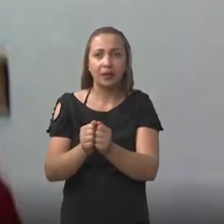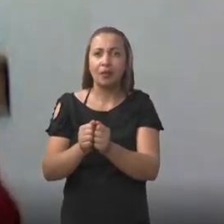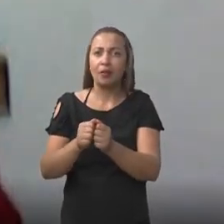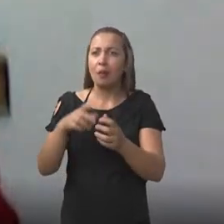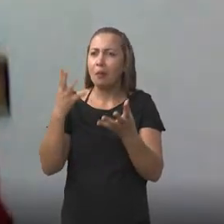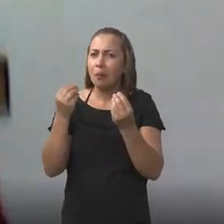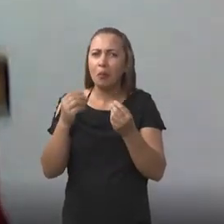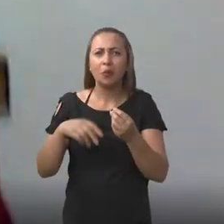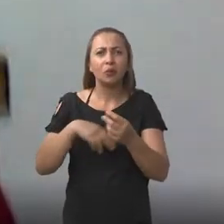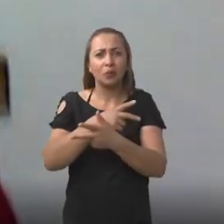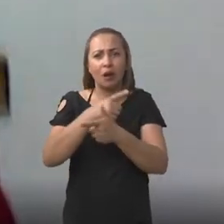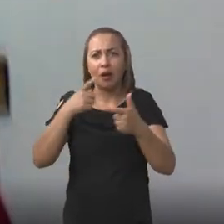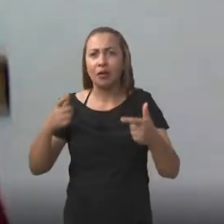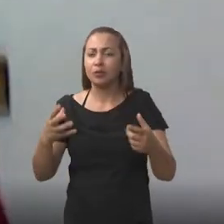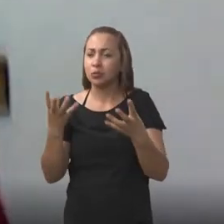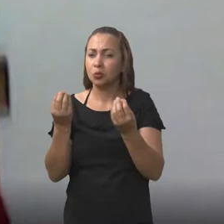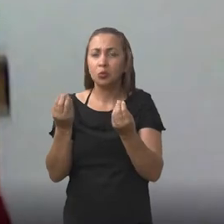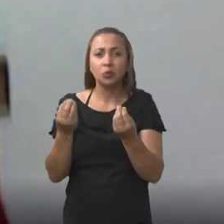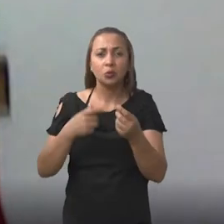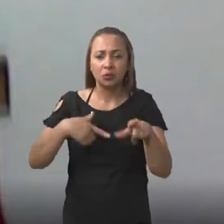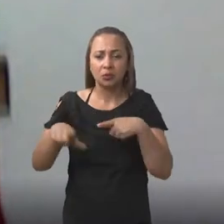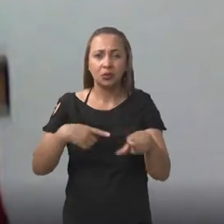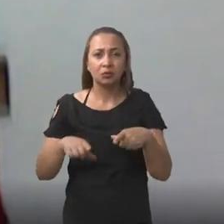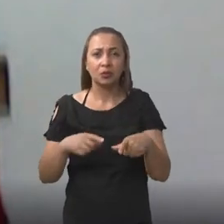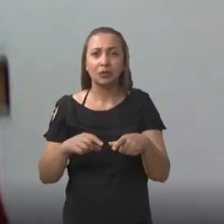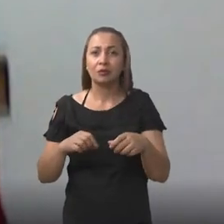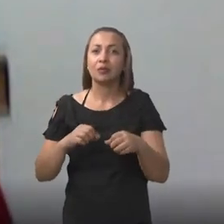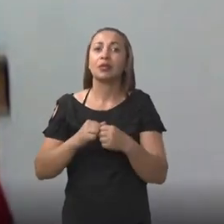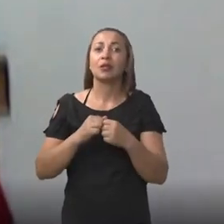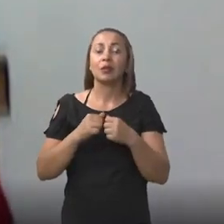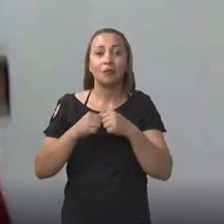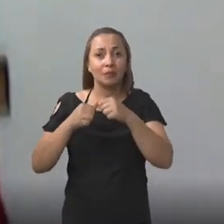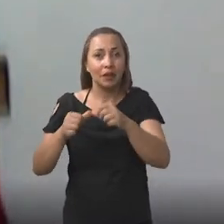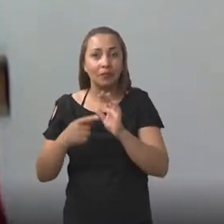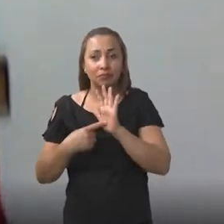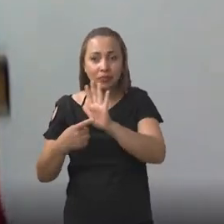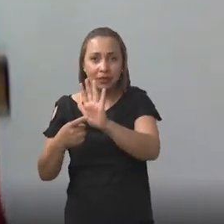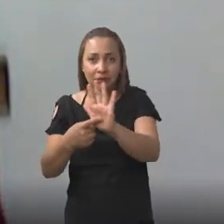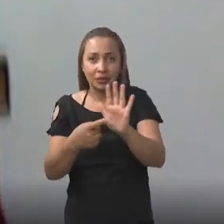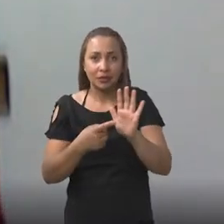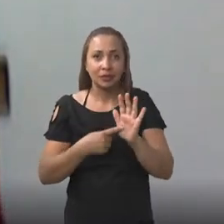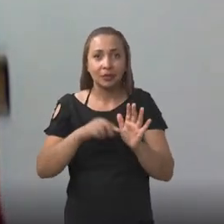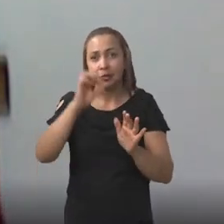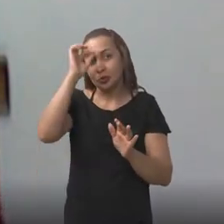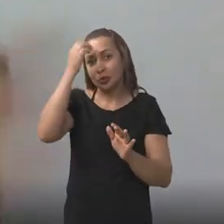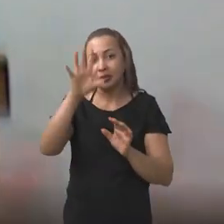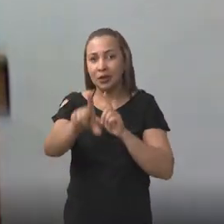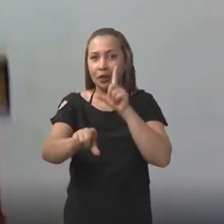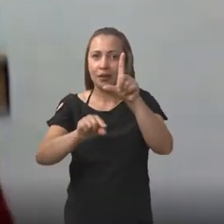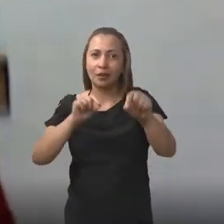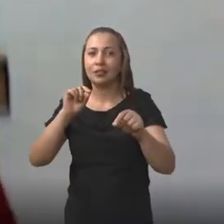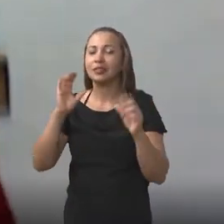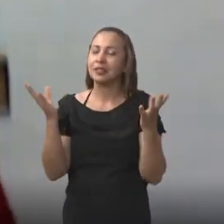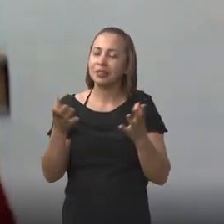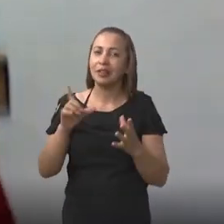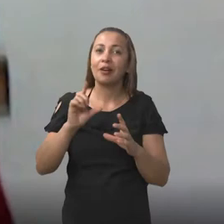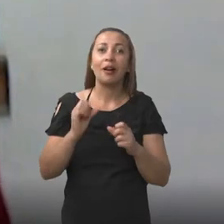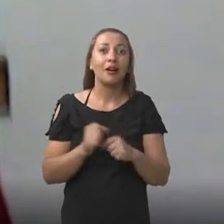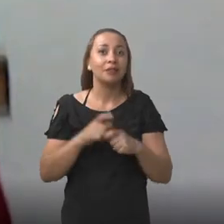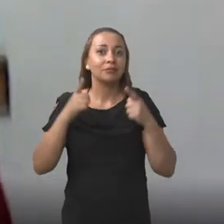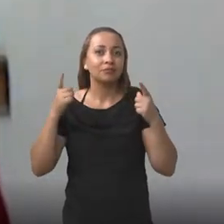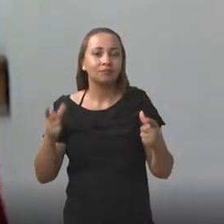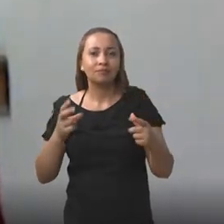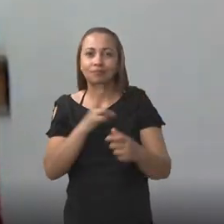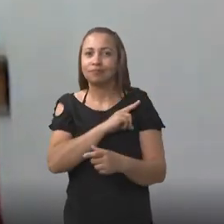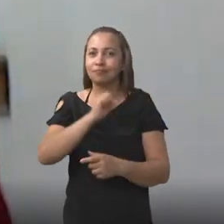acompanhando, assim, essa vez foi muito grande, muitos trabalhos foram submetidos, foram 1.800 trabalhos. Então, só de ser selecionado, já seria